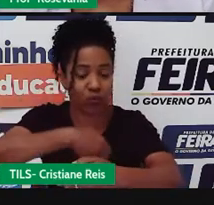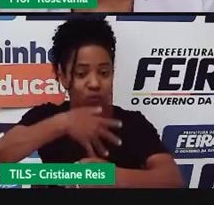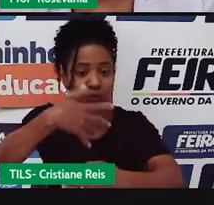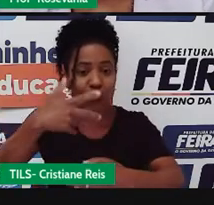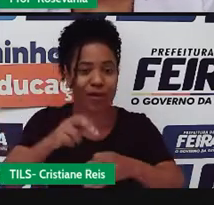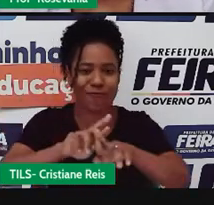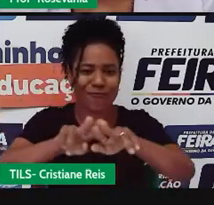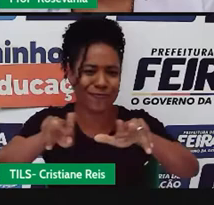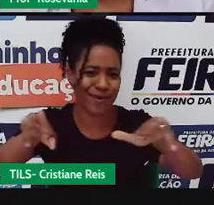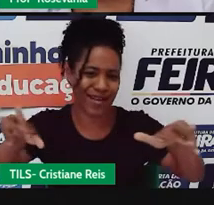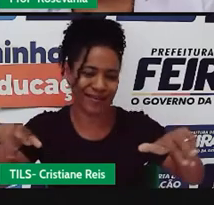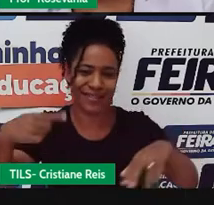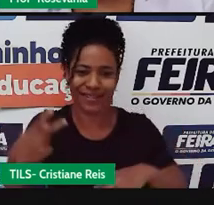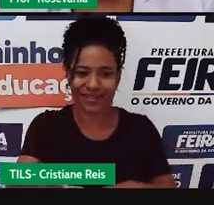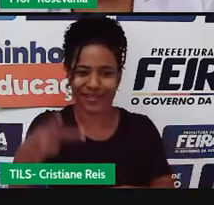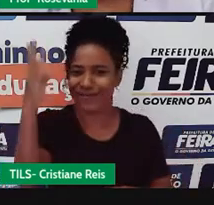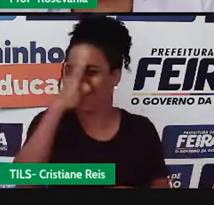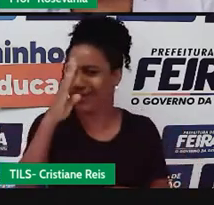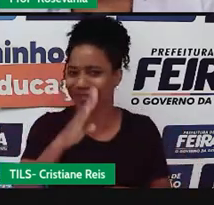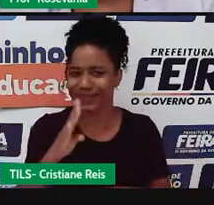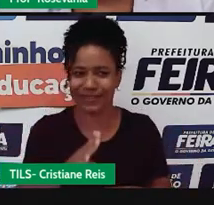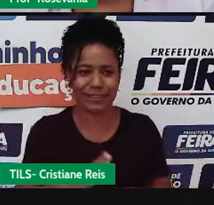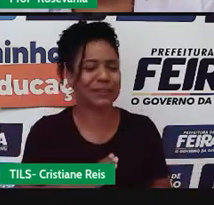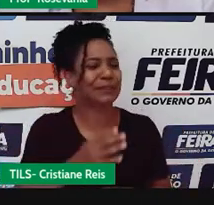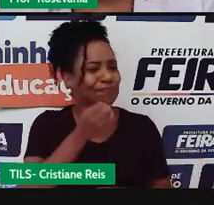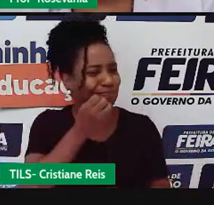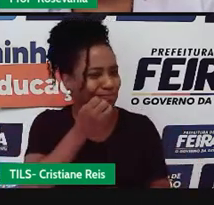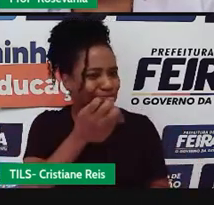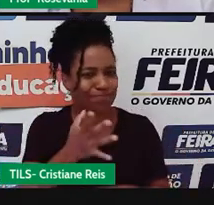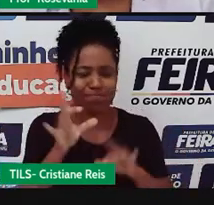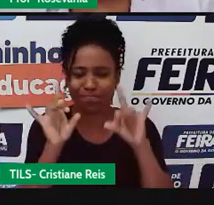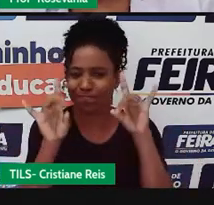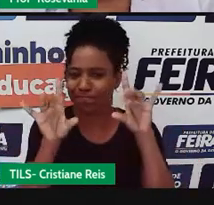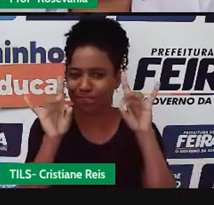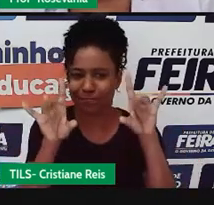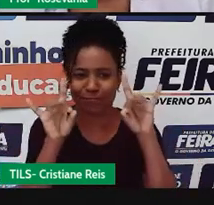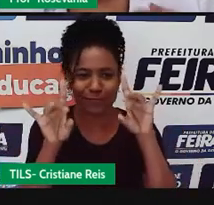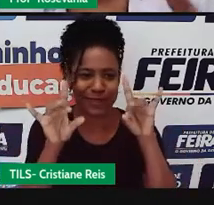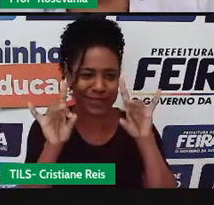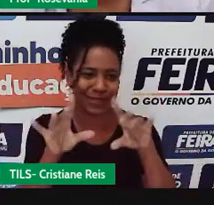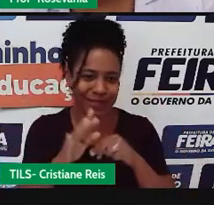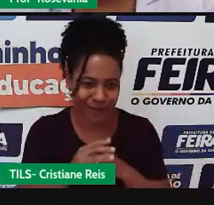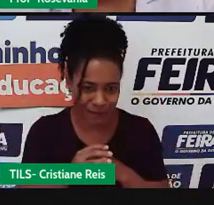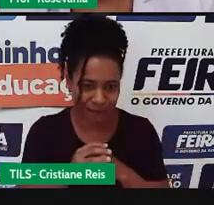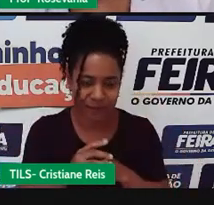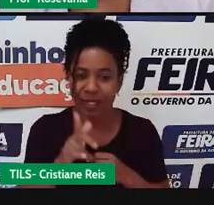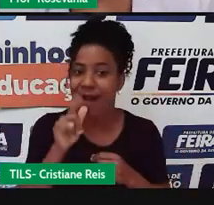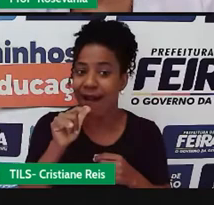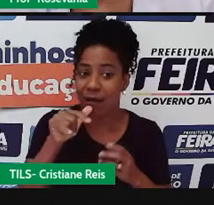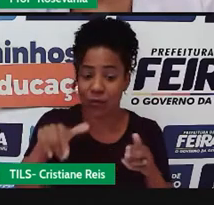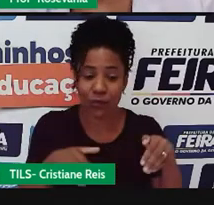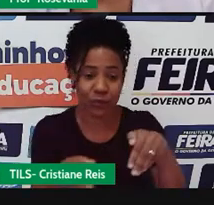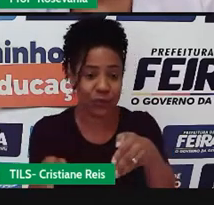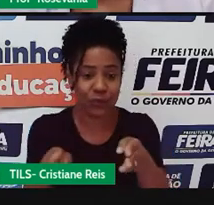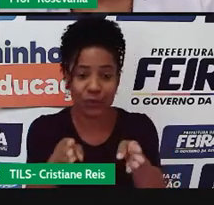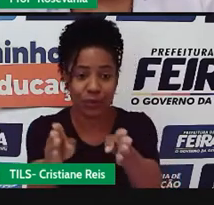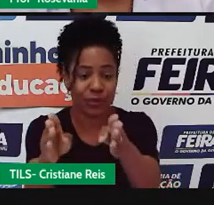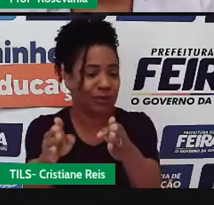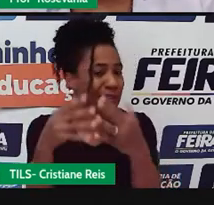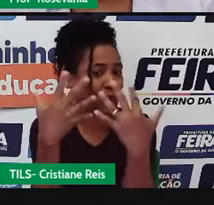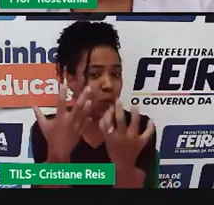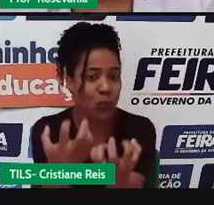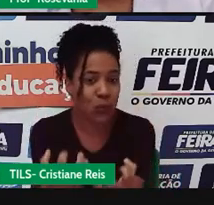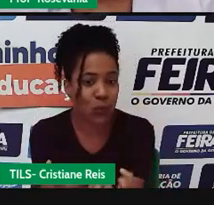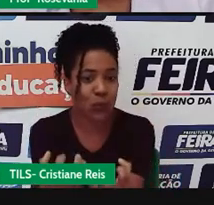brasileiro, com essa grande quantidade de rios, e rios na sua maioria perentes, ou seja, aqueles que não secam, né, durante o ano, e que a gente